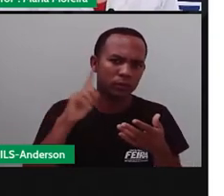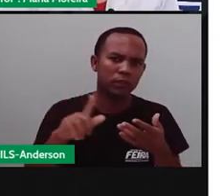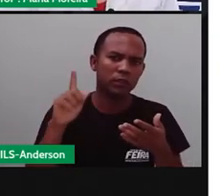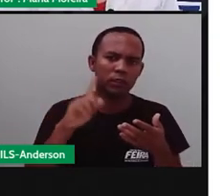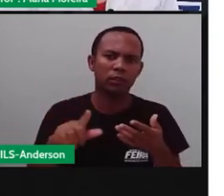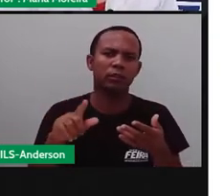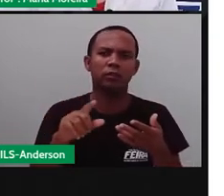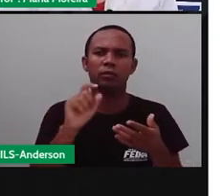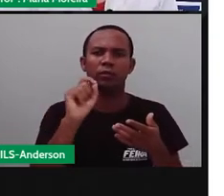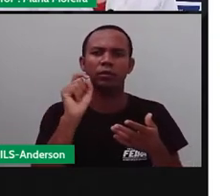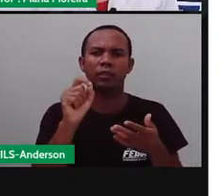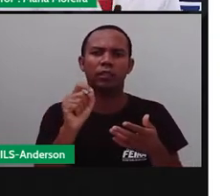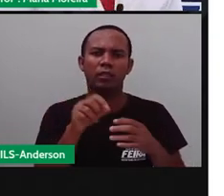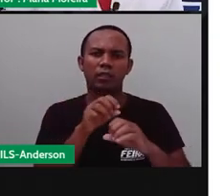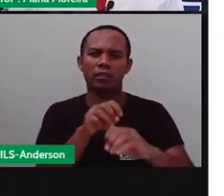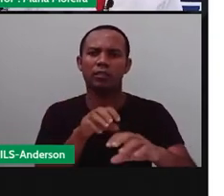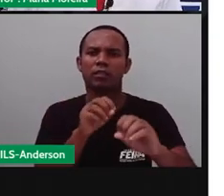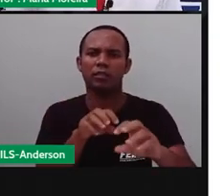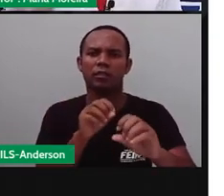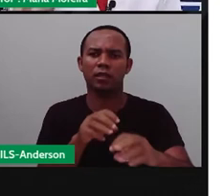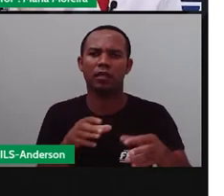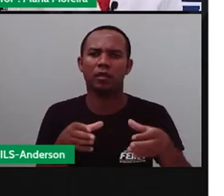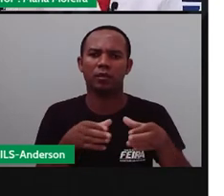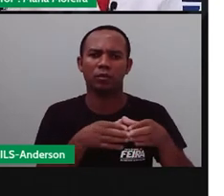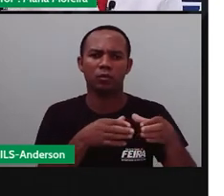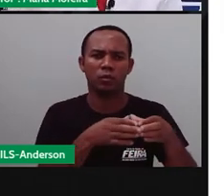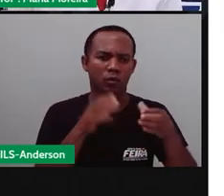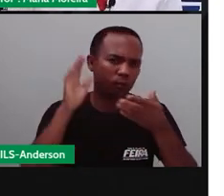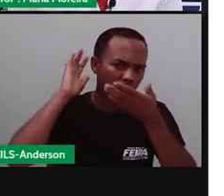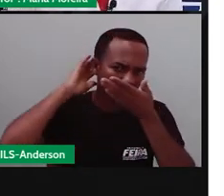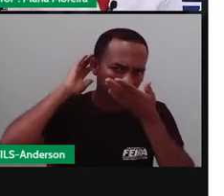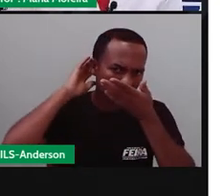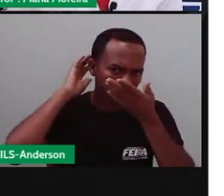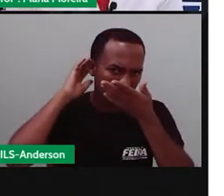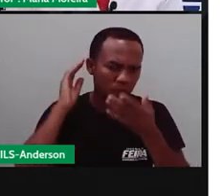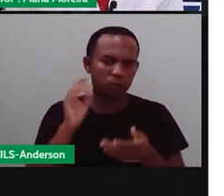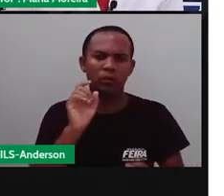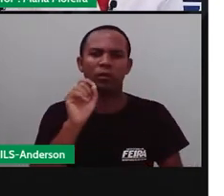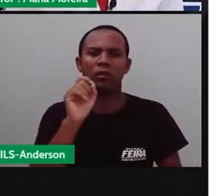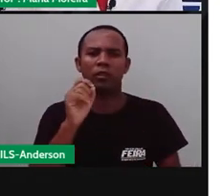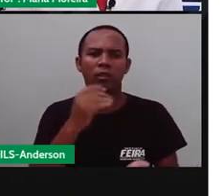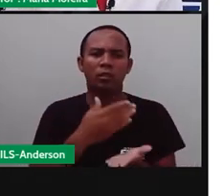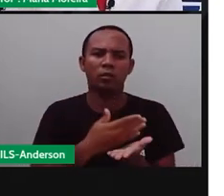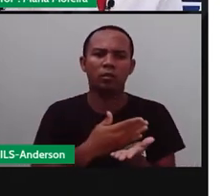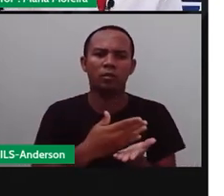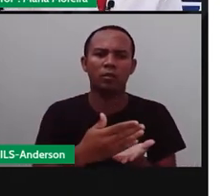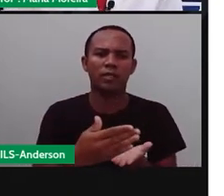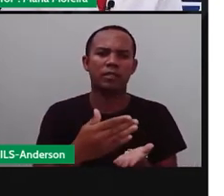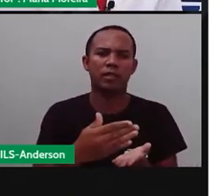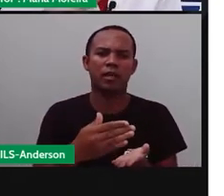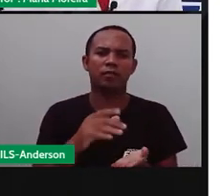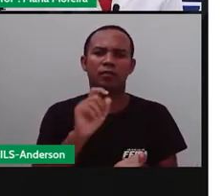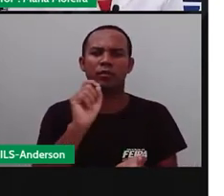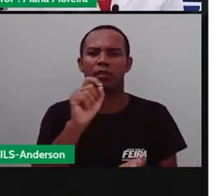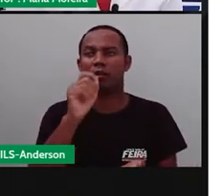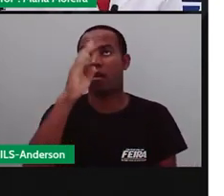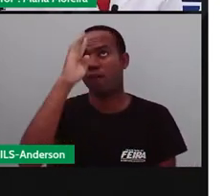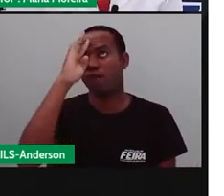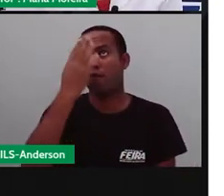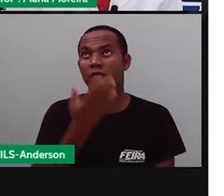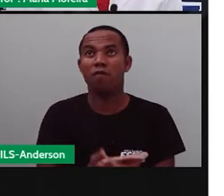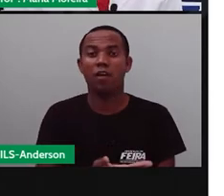catequização, ou seja, que esses indígenas começassem o quê? Até a sua fé professada no